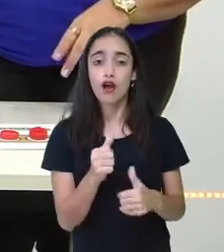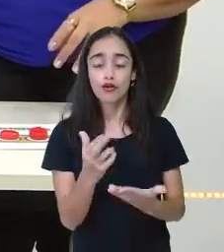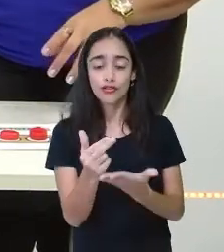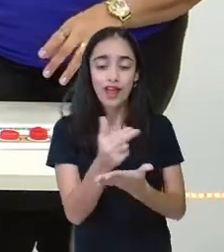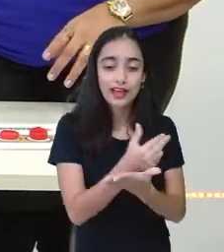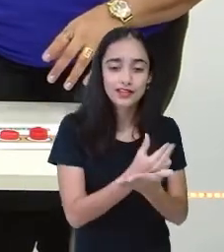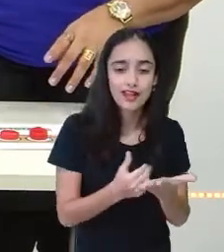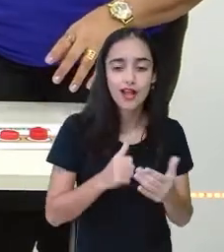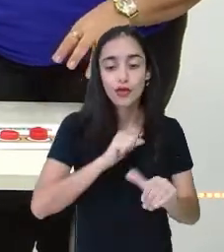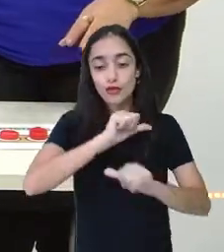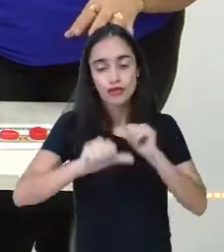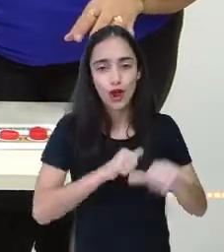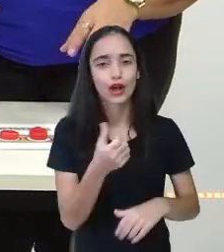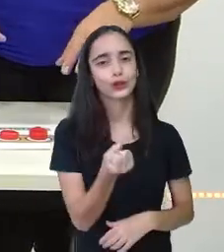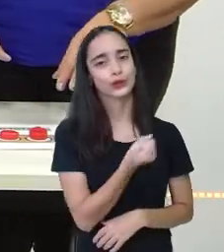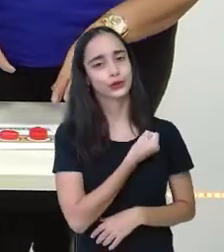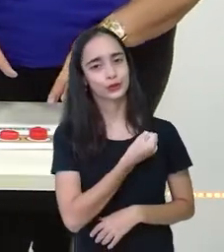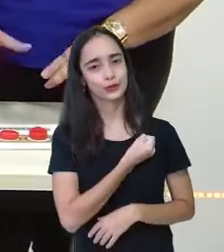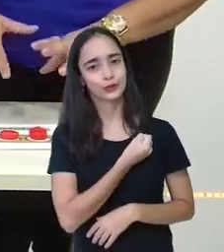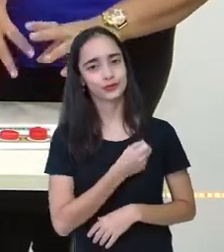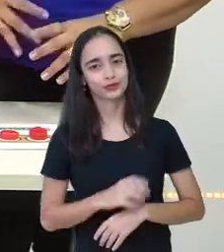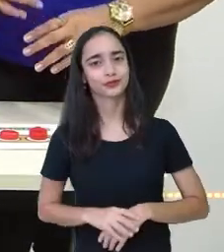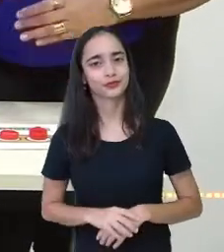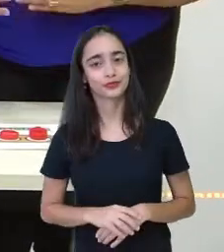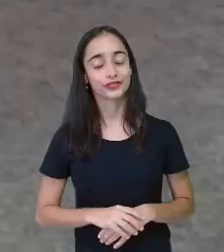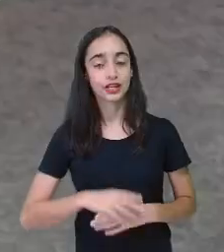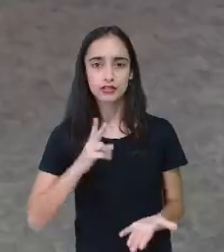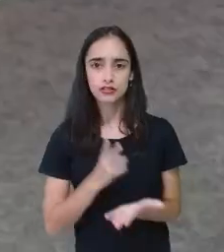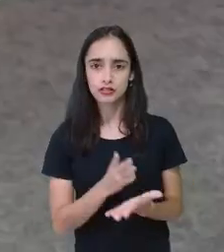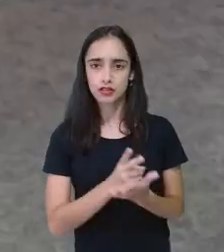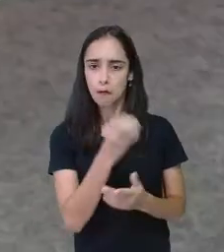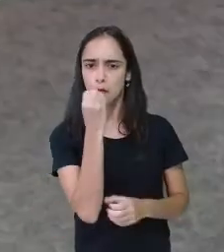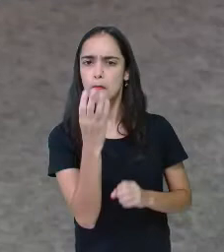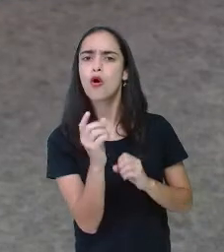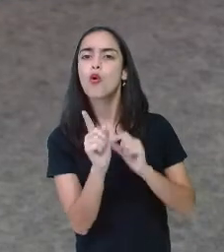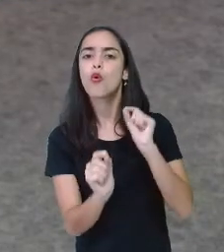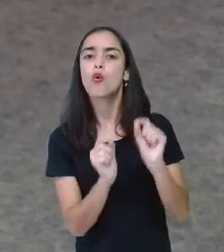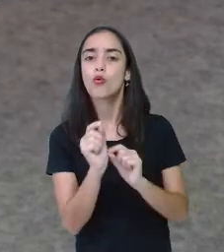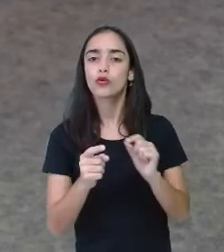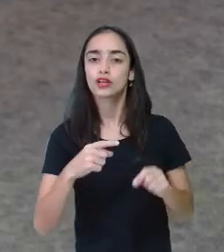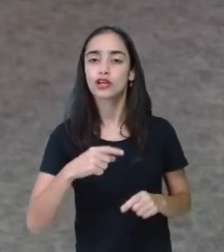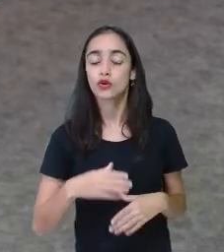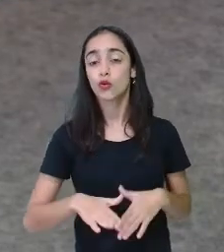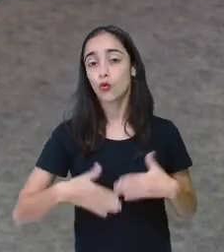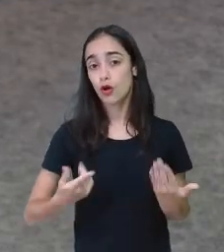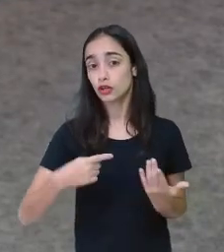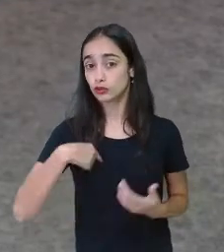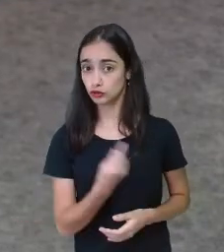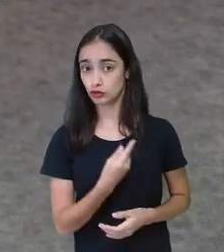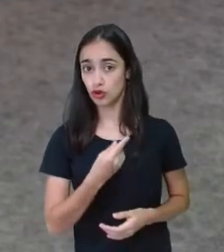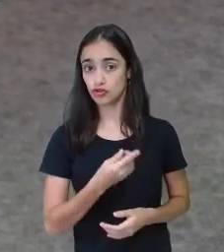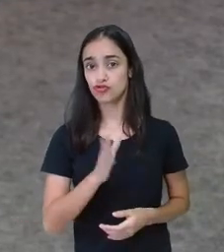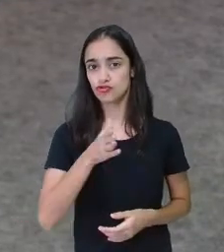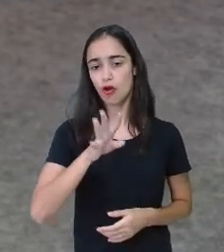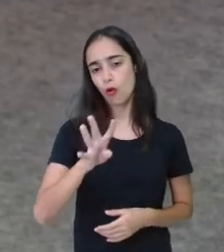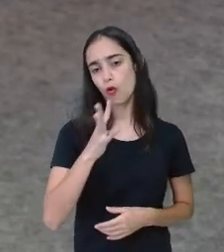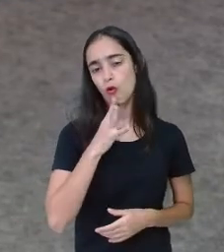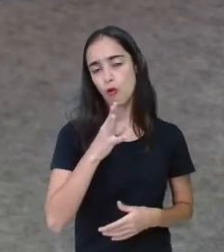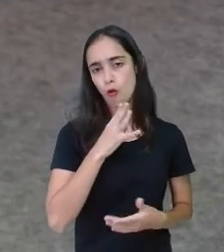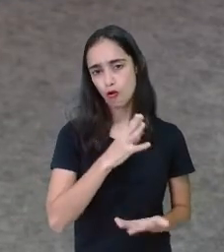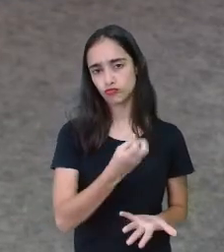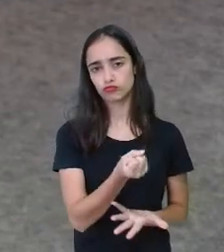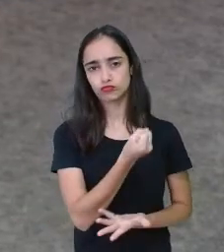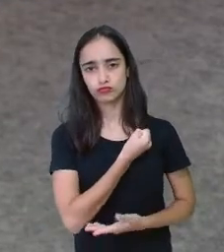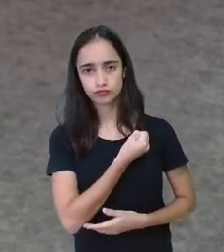aprendeu aqui. bom, professora Josi. Quando a gente já tem esse domínio dos números, não é isso? Isso. A gente sempre fazer um desenho, sempre